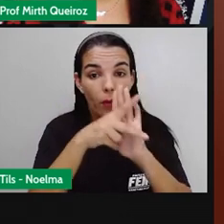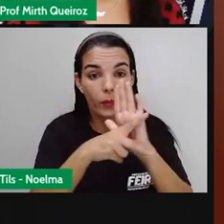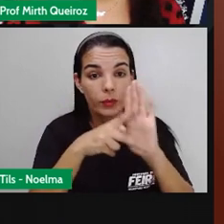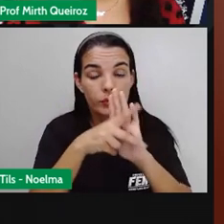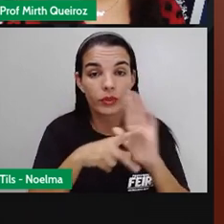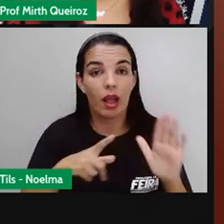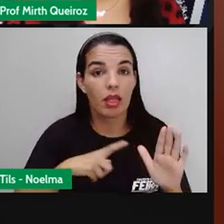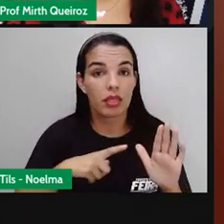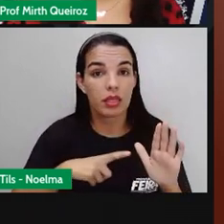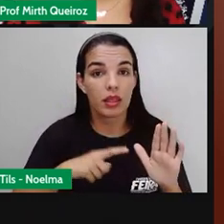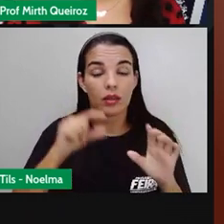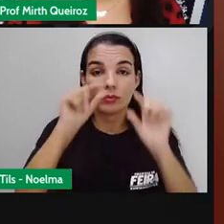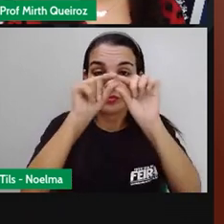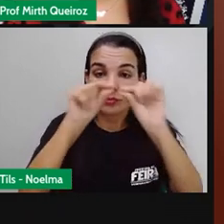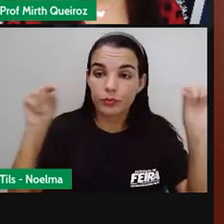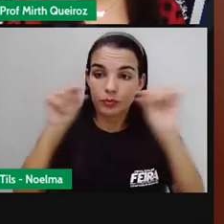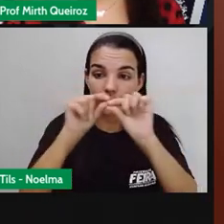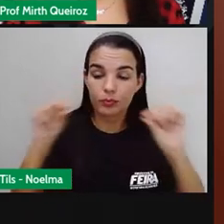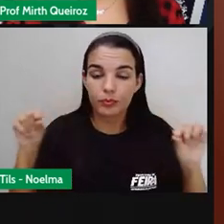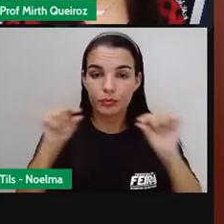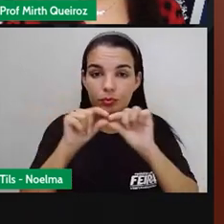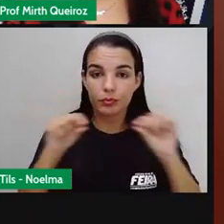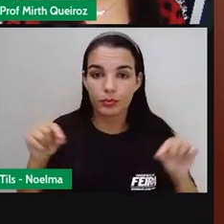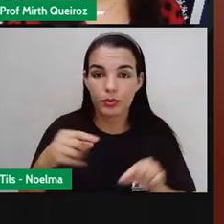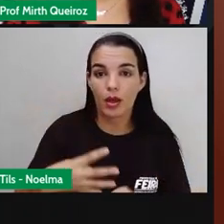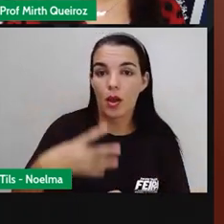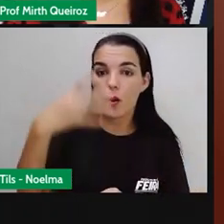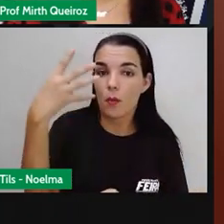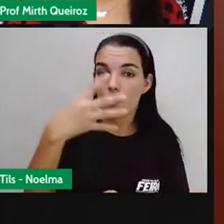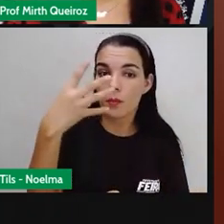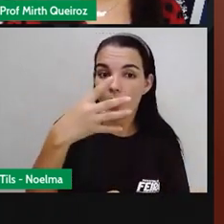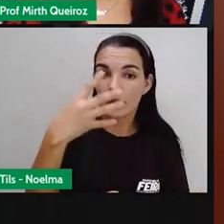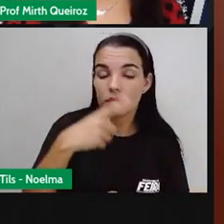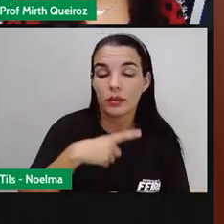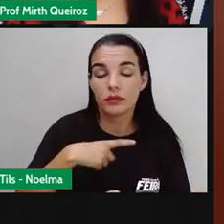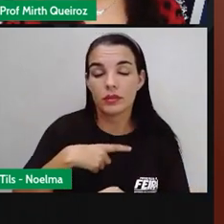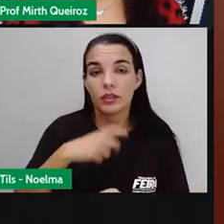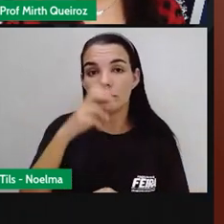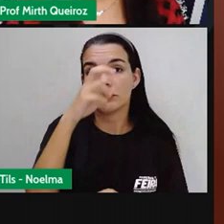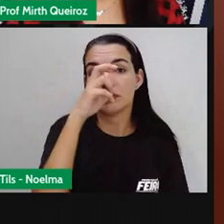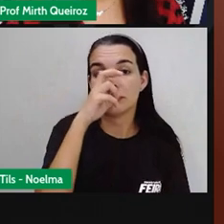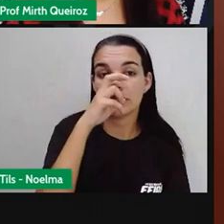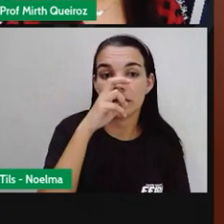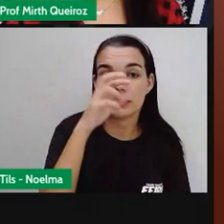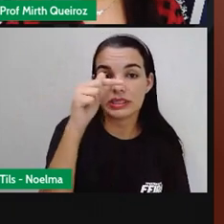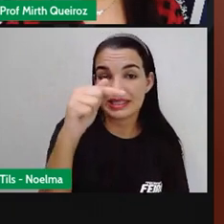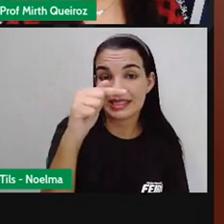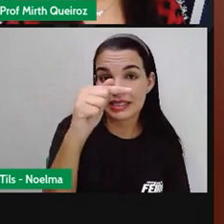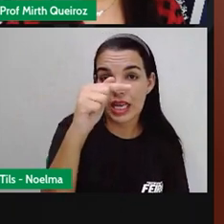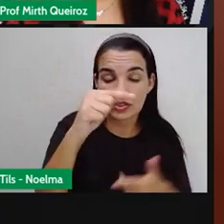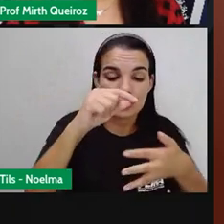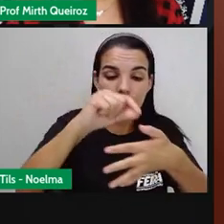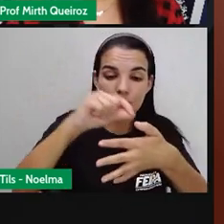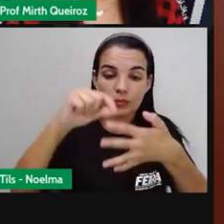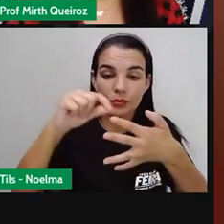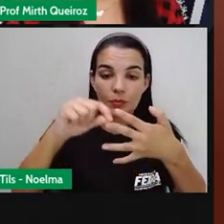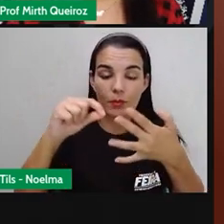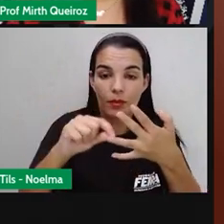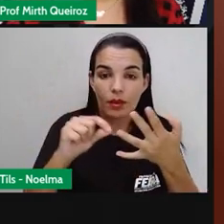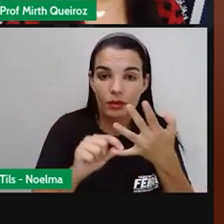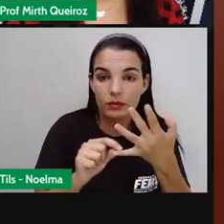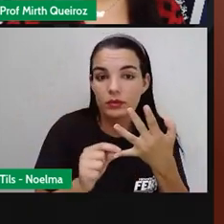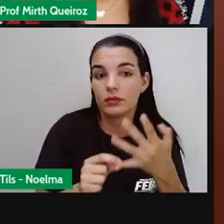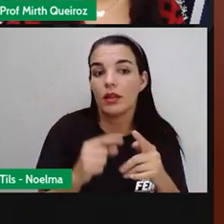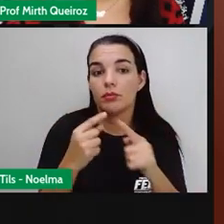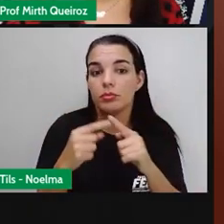tendo cada verso sete sílabas. Quadrinha infantil. Cada estrofe é composta por